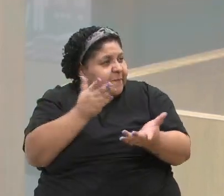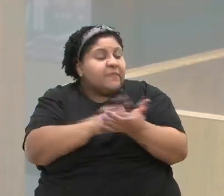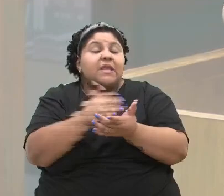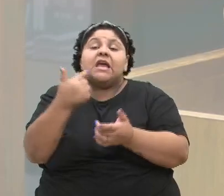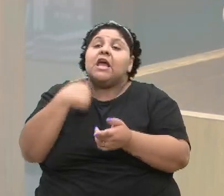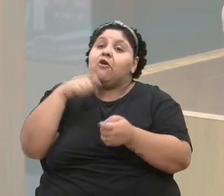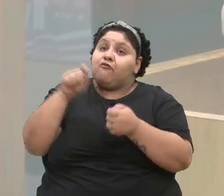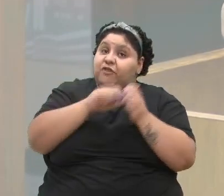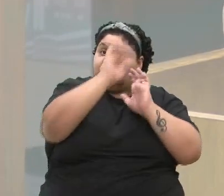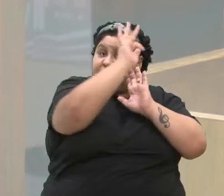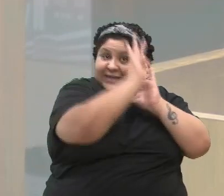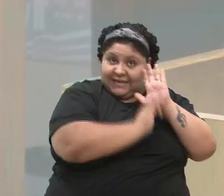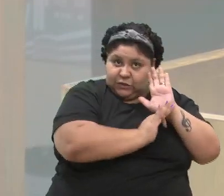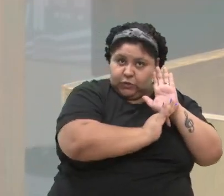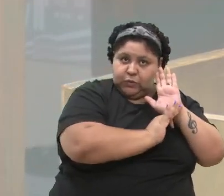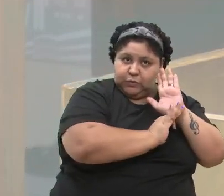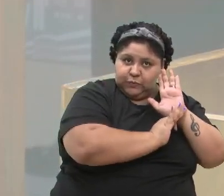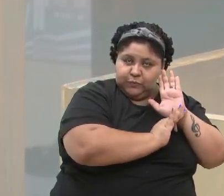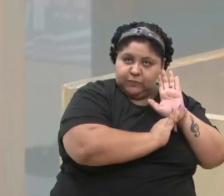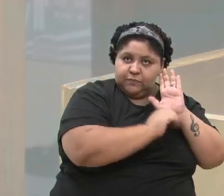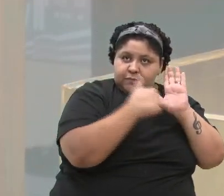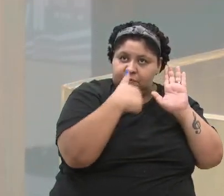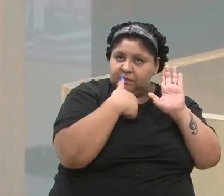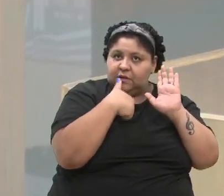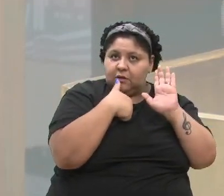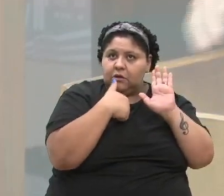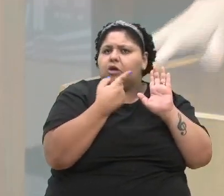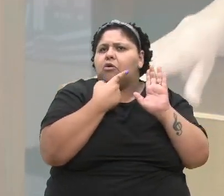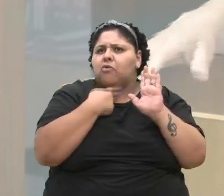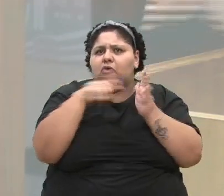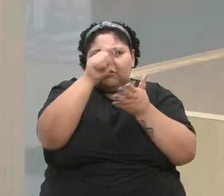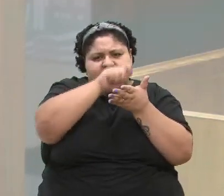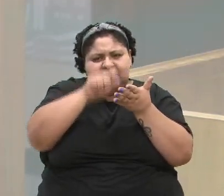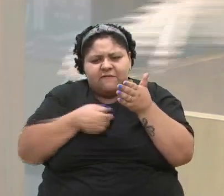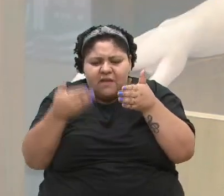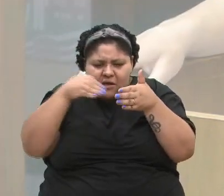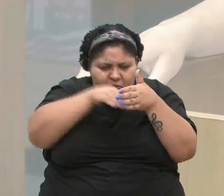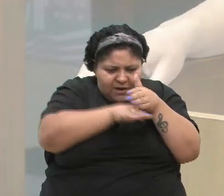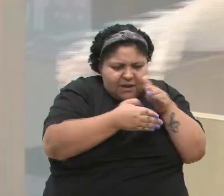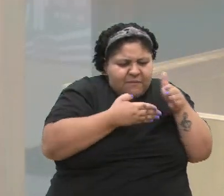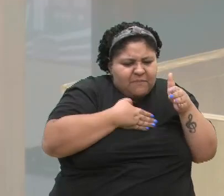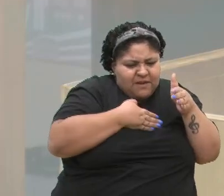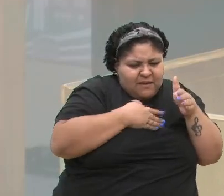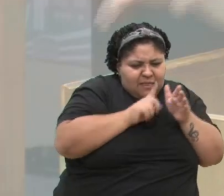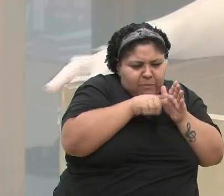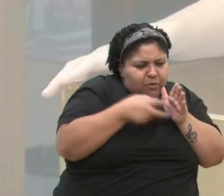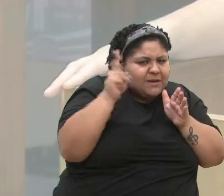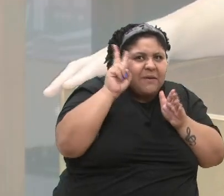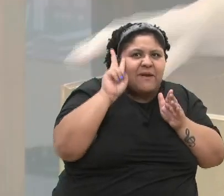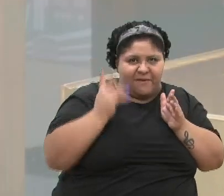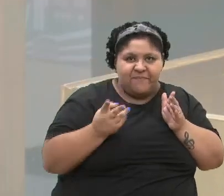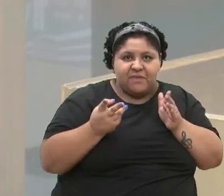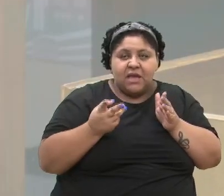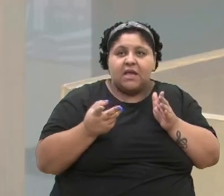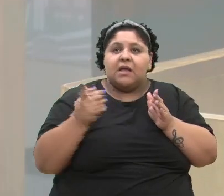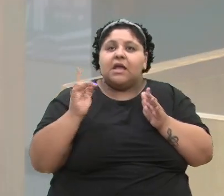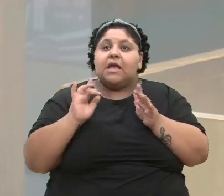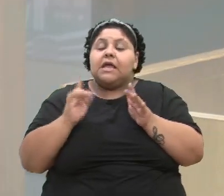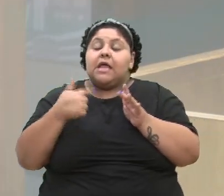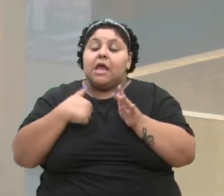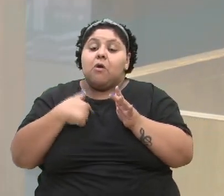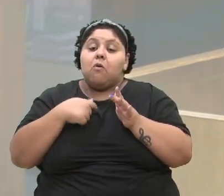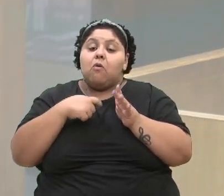fiz um texto, eu tenho o hábito de escrever e guardar para mim para poder me lembrar, mas eu fiz um texto e publiquei, que ele seria